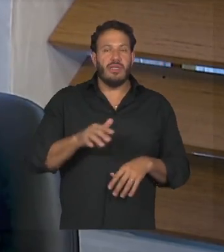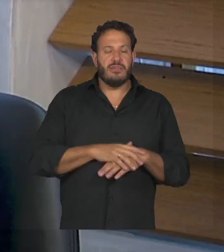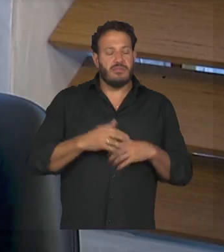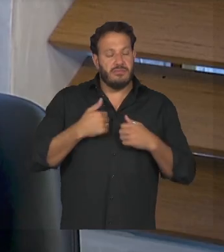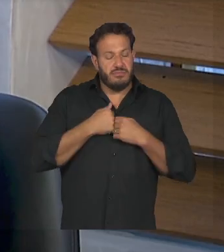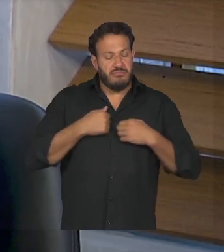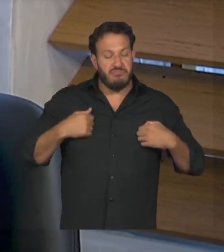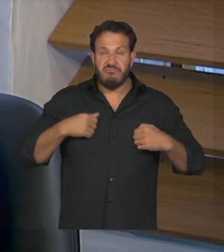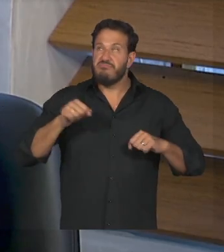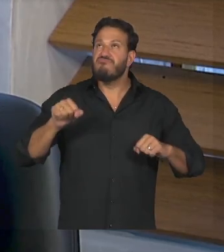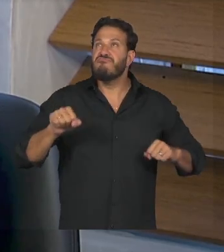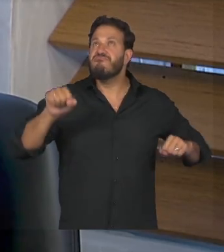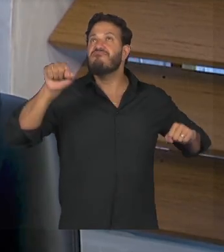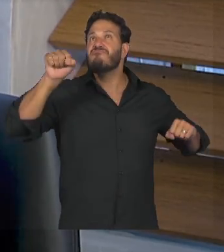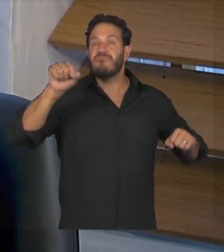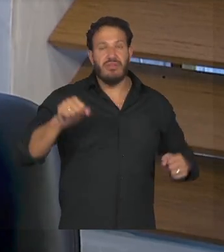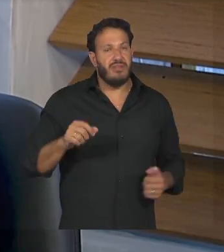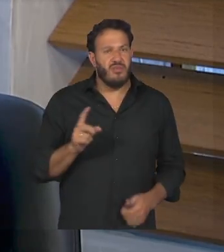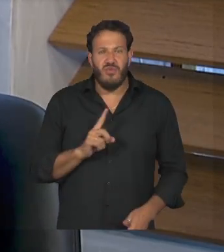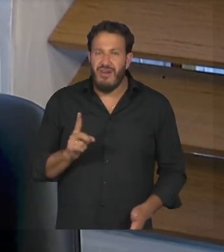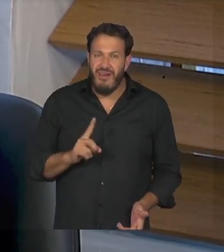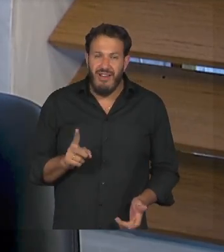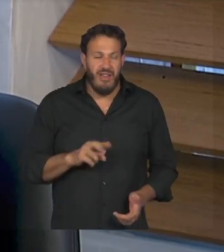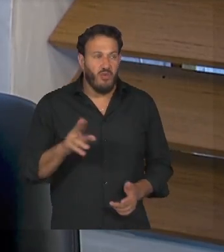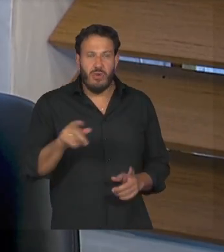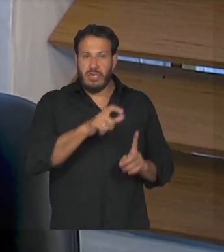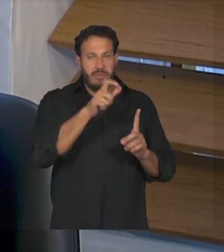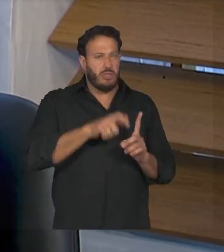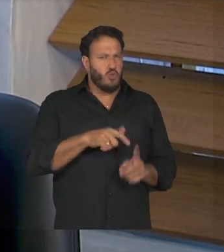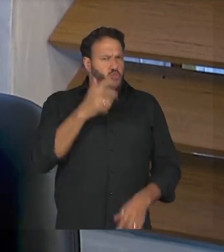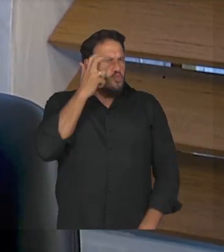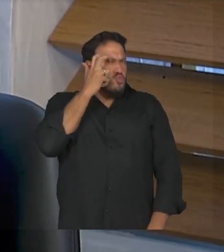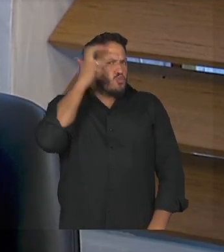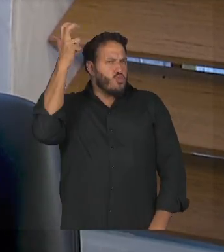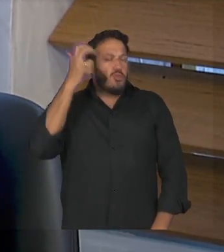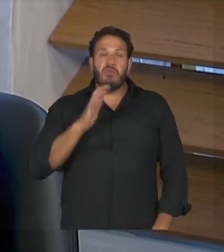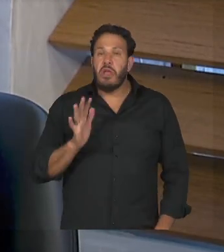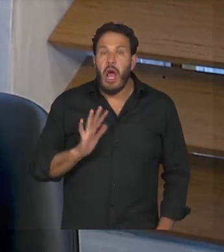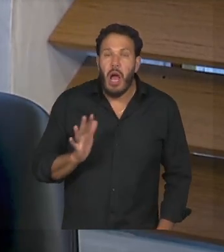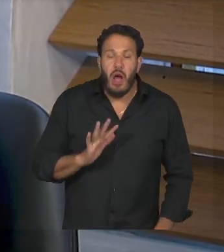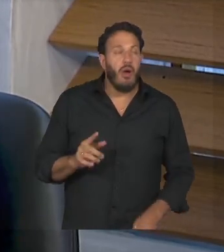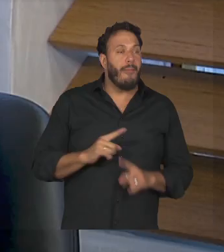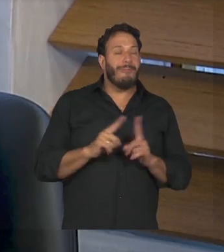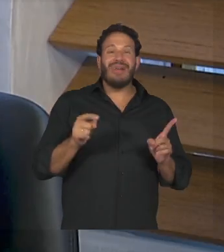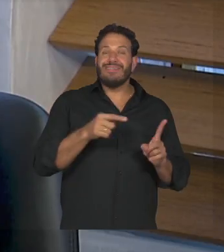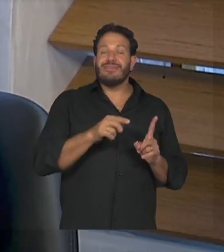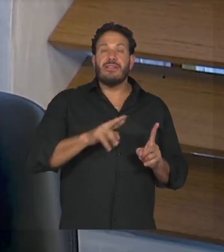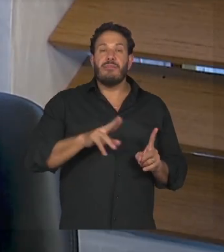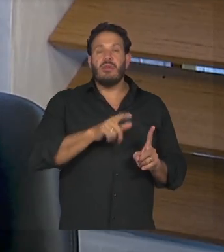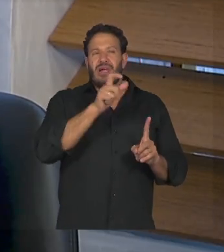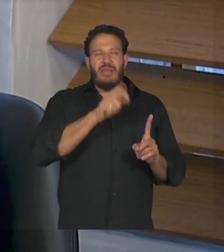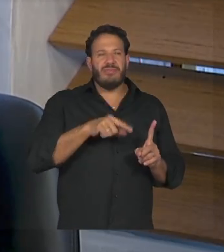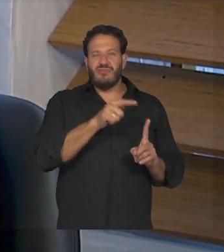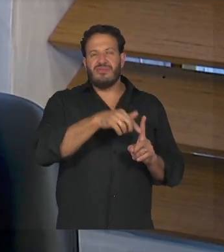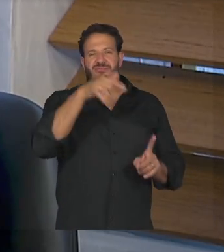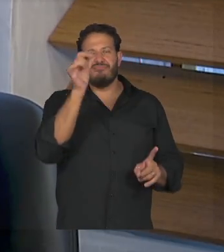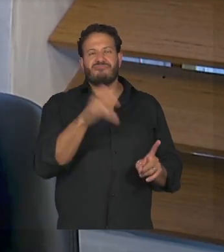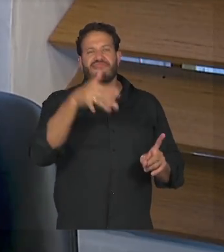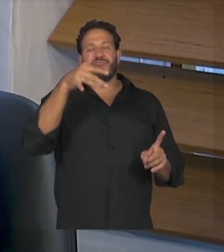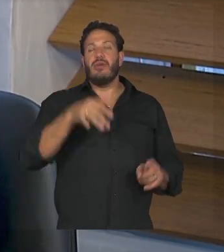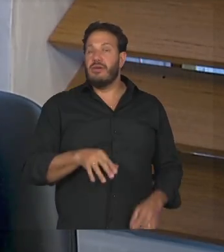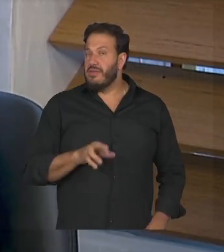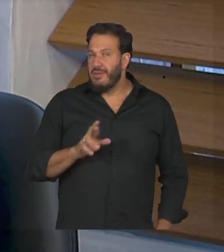não são aquelas pessoas super inteligentes mas também não são aquelas pessoas que não prestam para nada